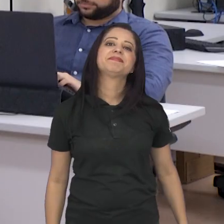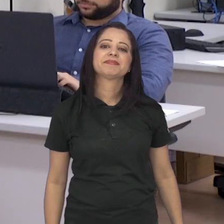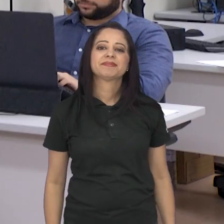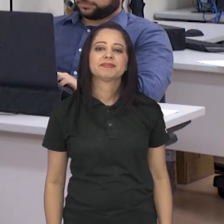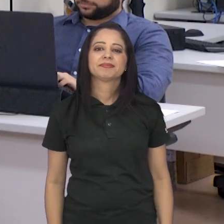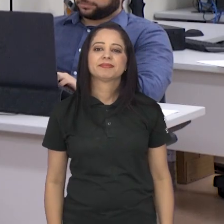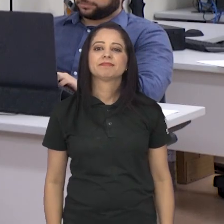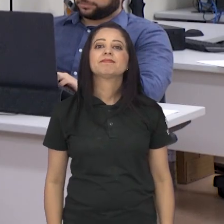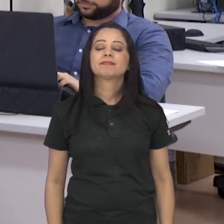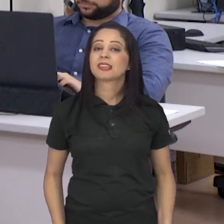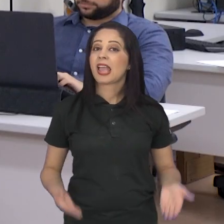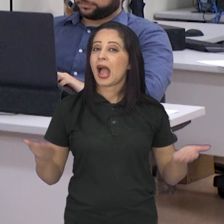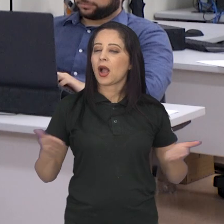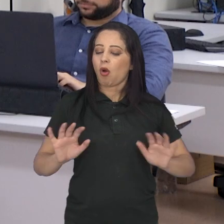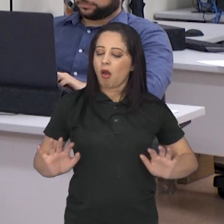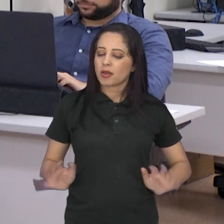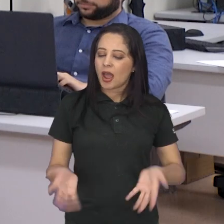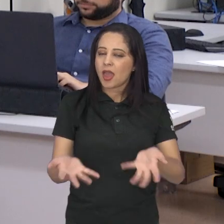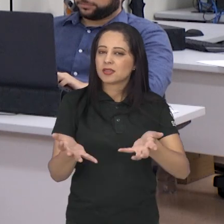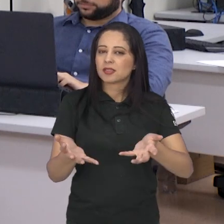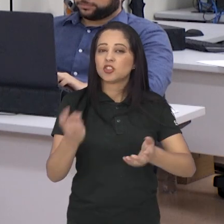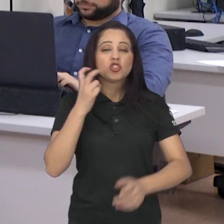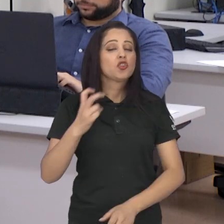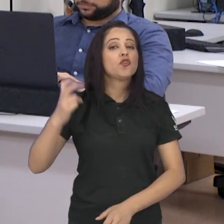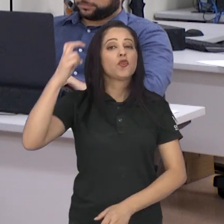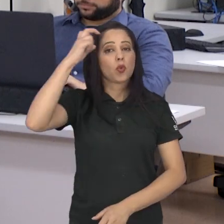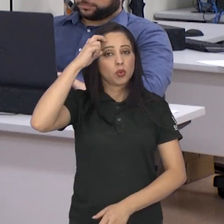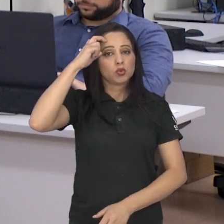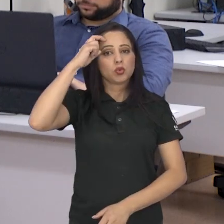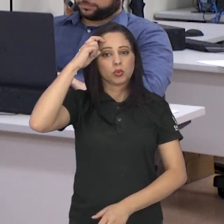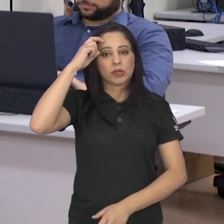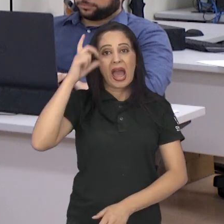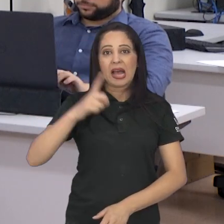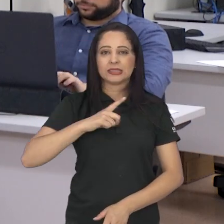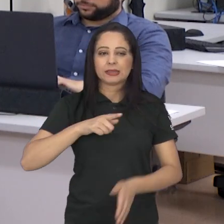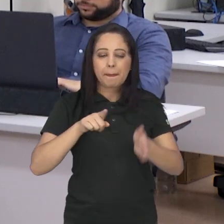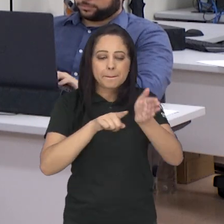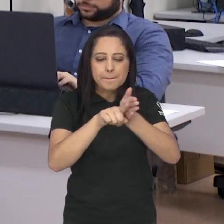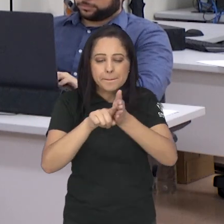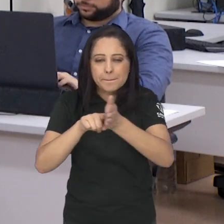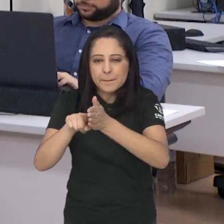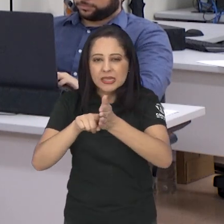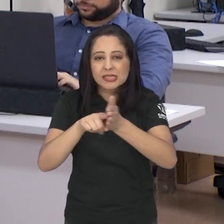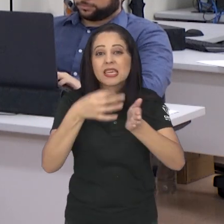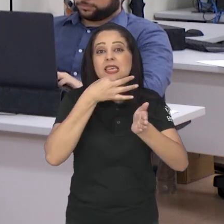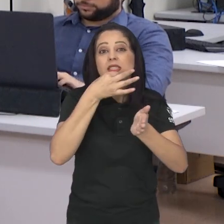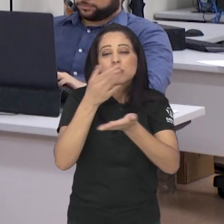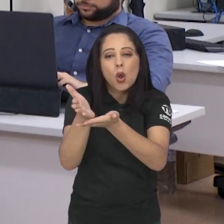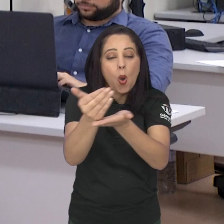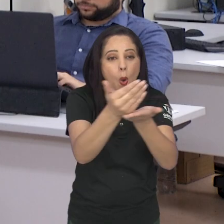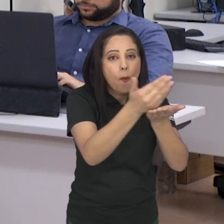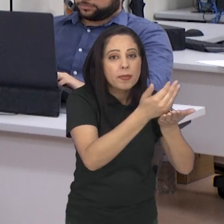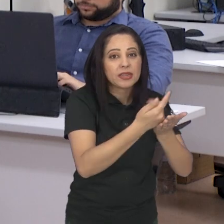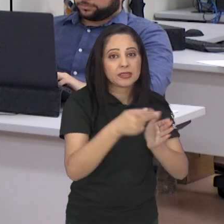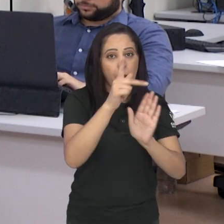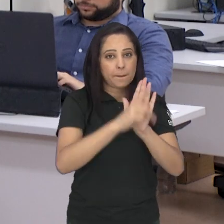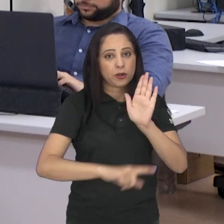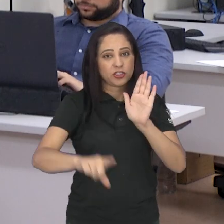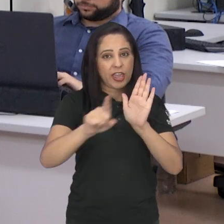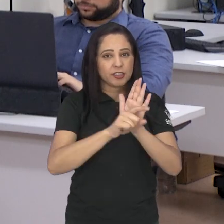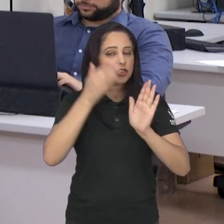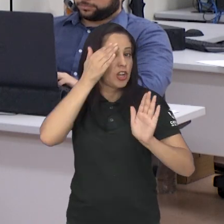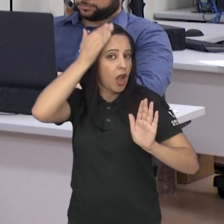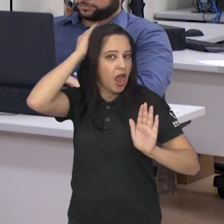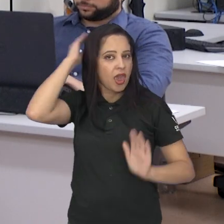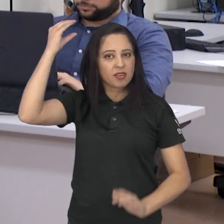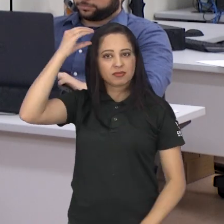E agora a gente fala sobre o incentivo à cultura. Uma consulta pública coletou propostas da população sobre a lei complementar